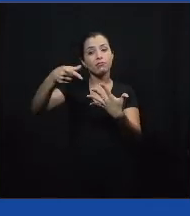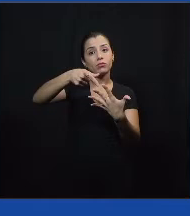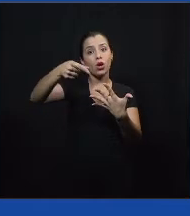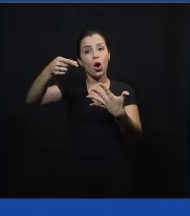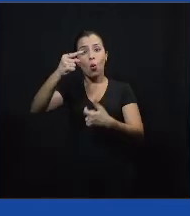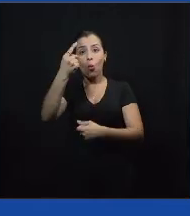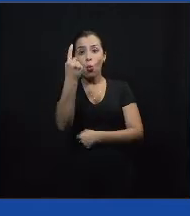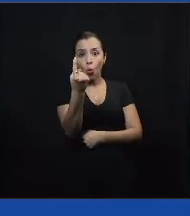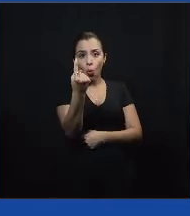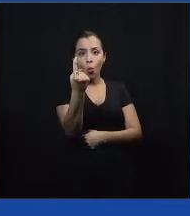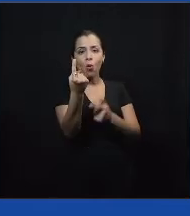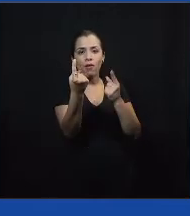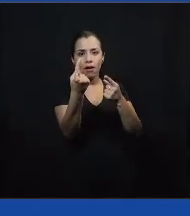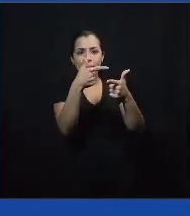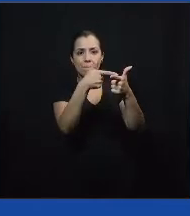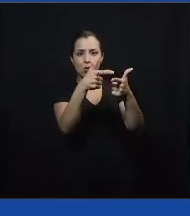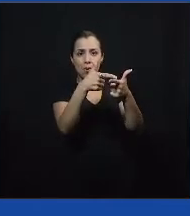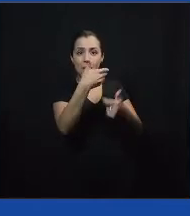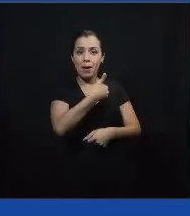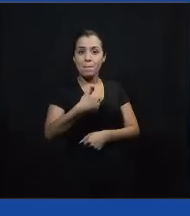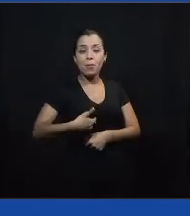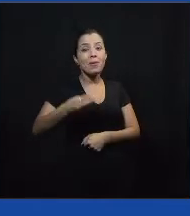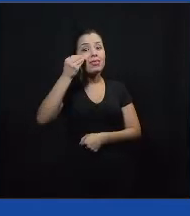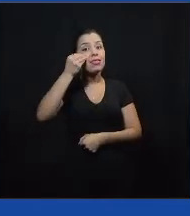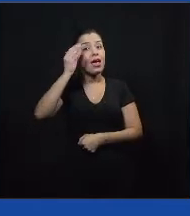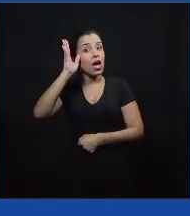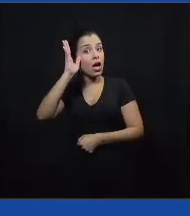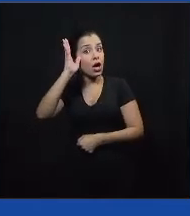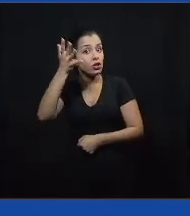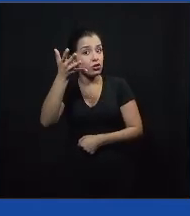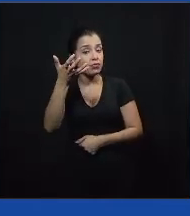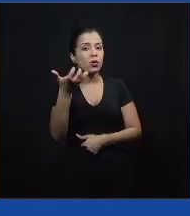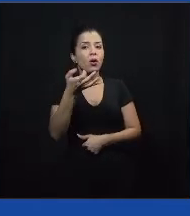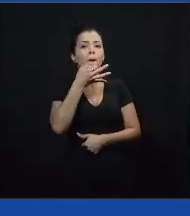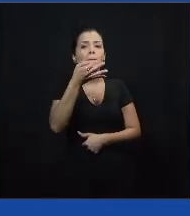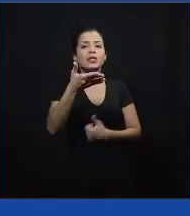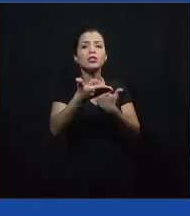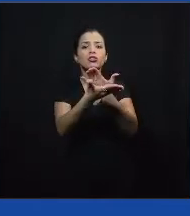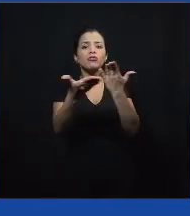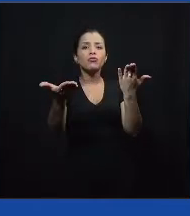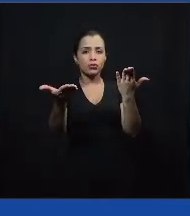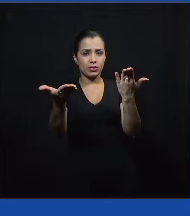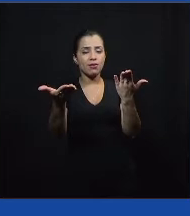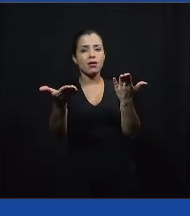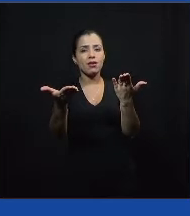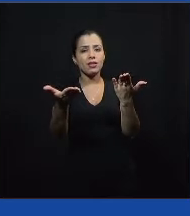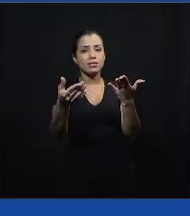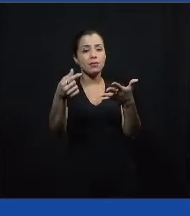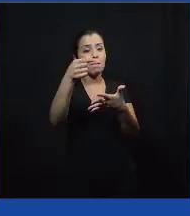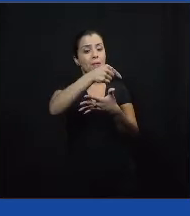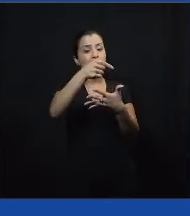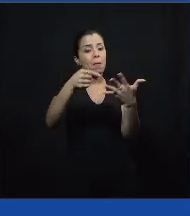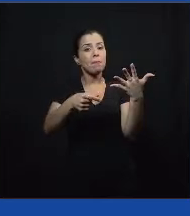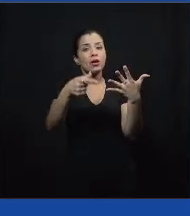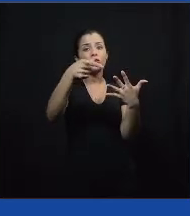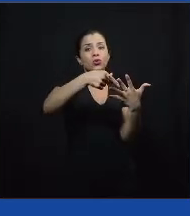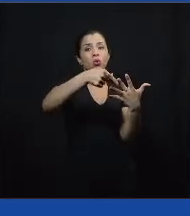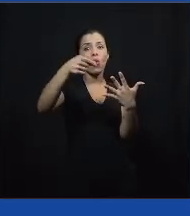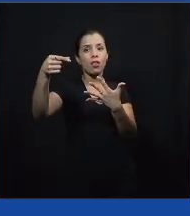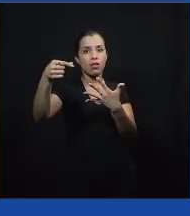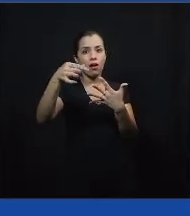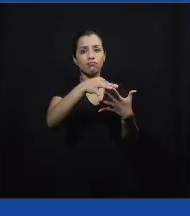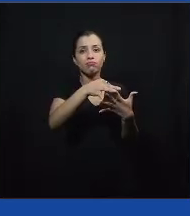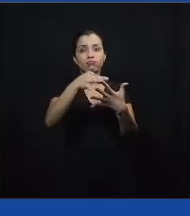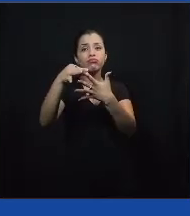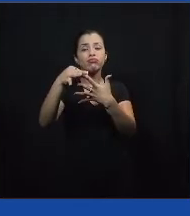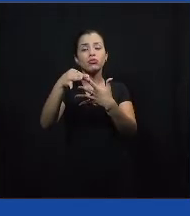o problema público aí que a gente vai trabalhar. Então, eu queria ouvir de vocês o que vocês priorizariam, o vocês atuariam mais? Se é a